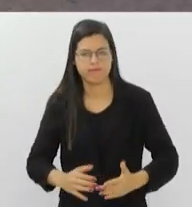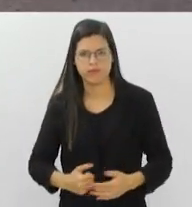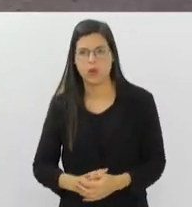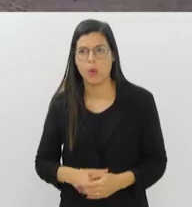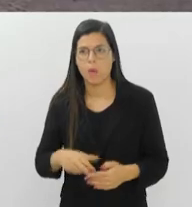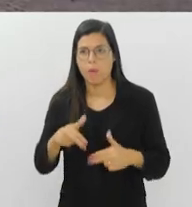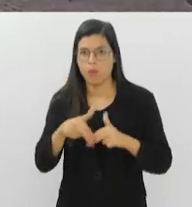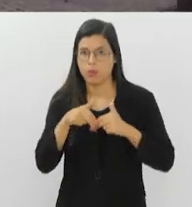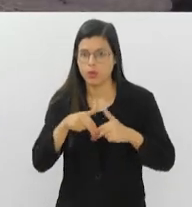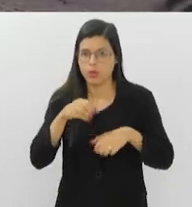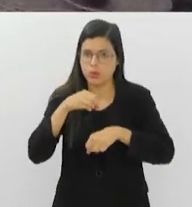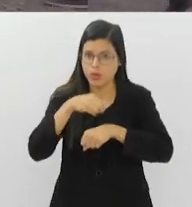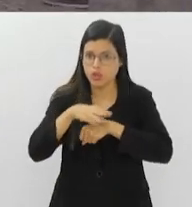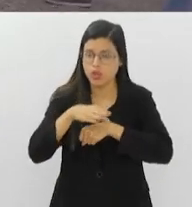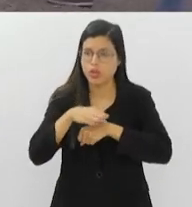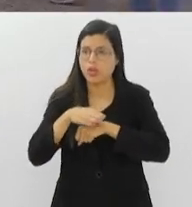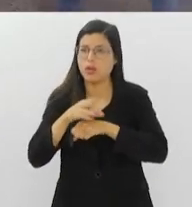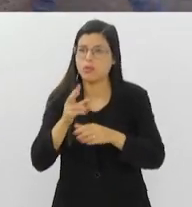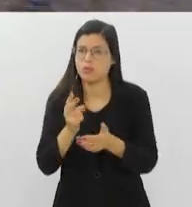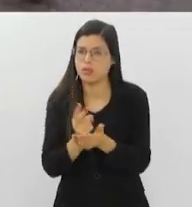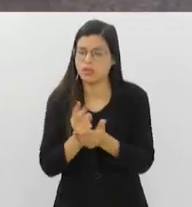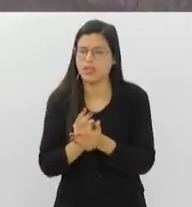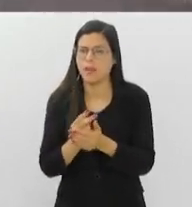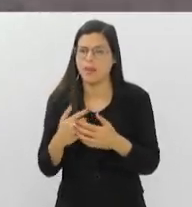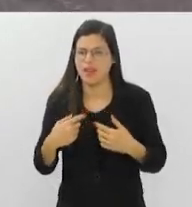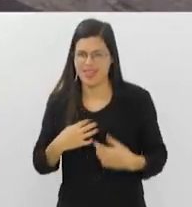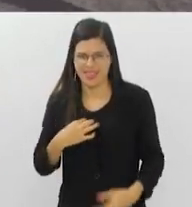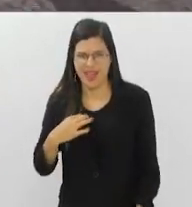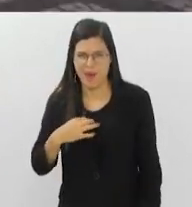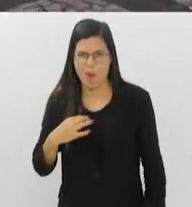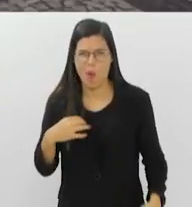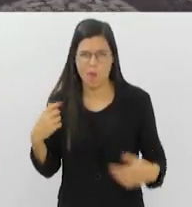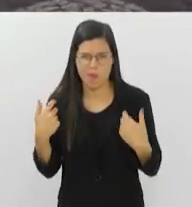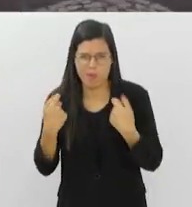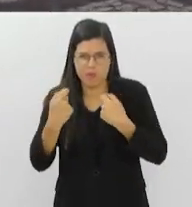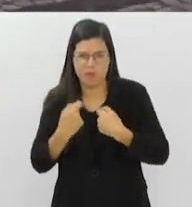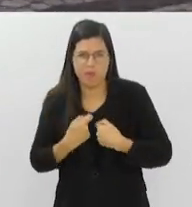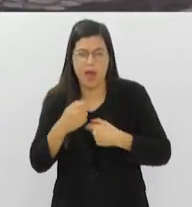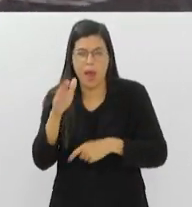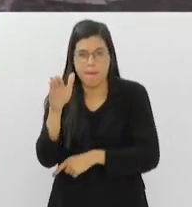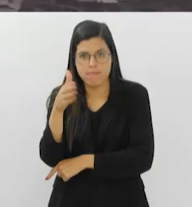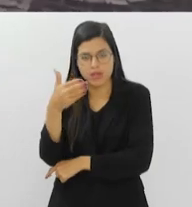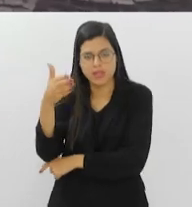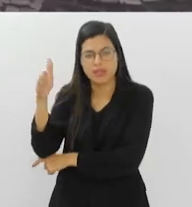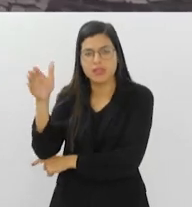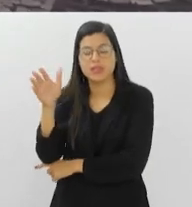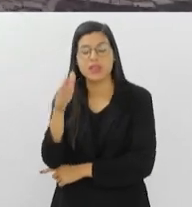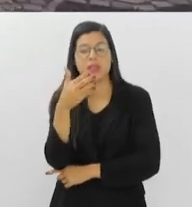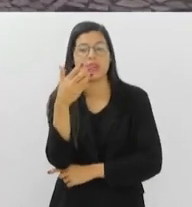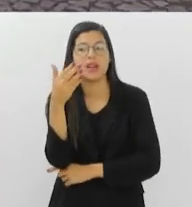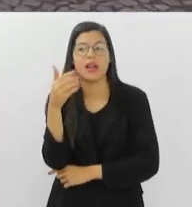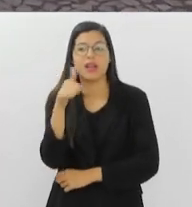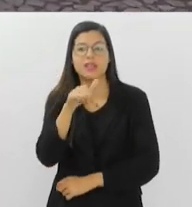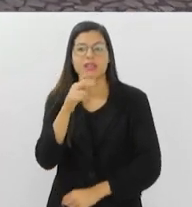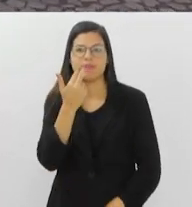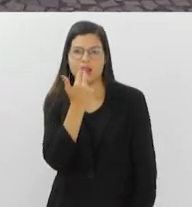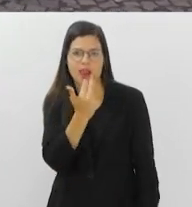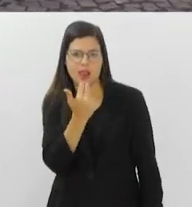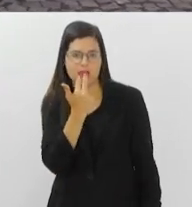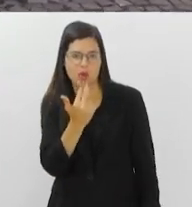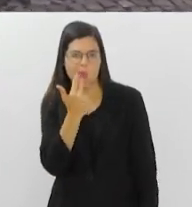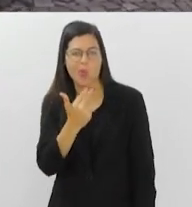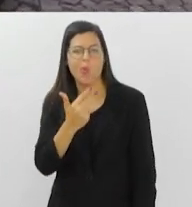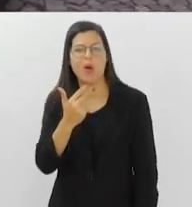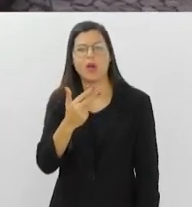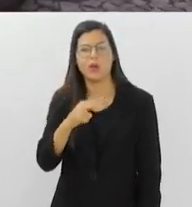indicamos sempre no fardamento a bandeira da língua que aquele policial domina para que ele seja,